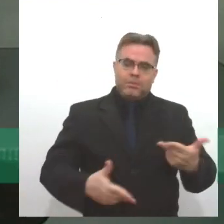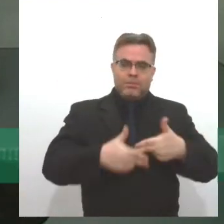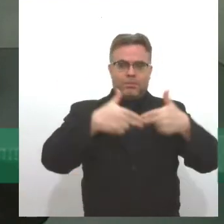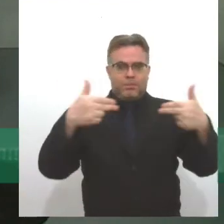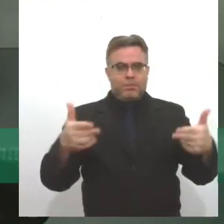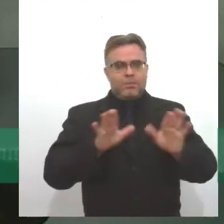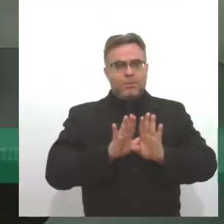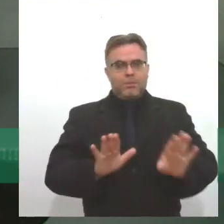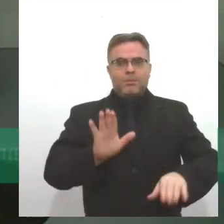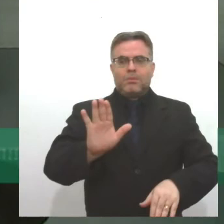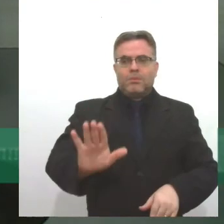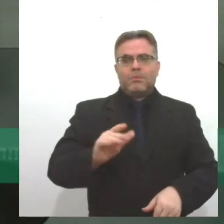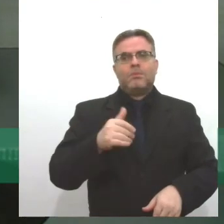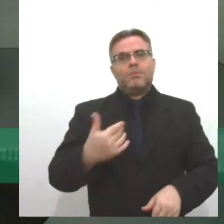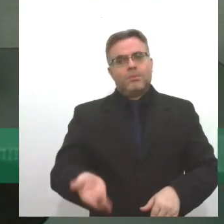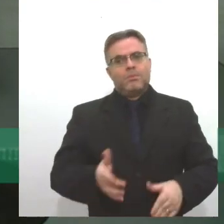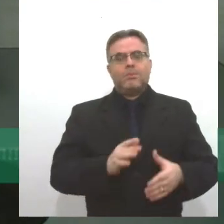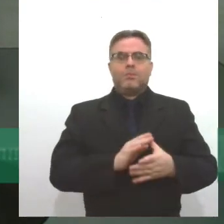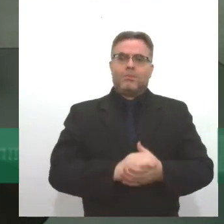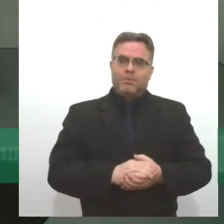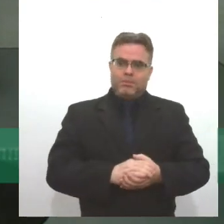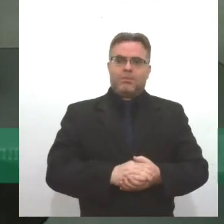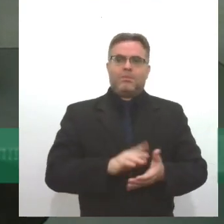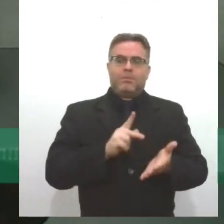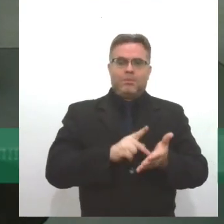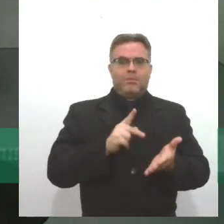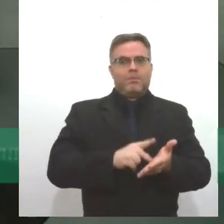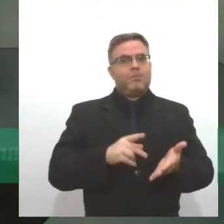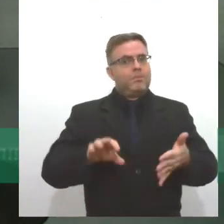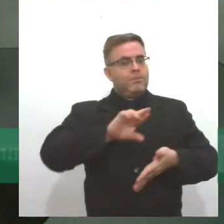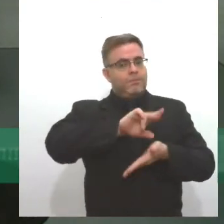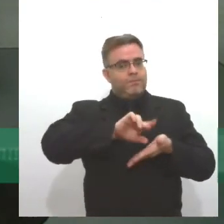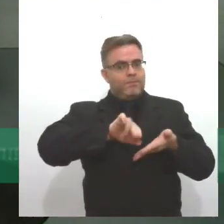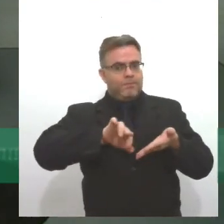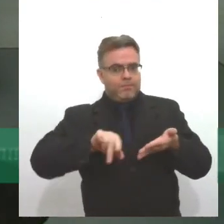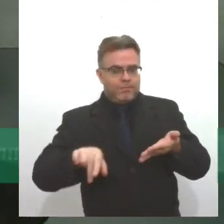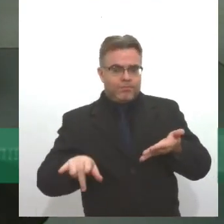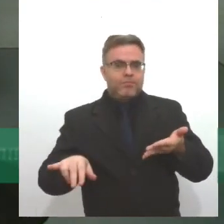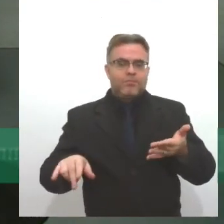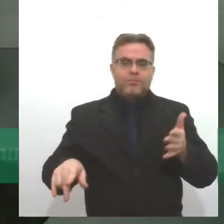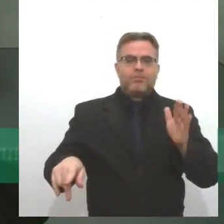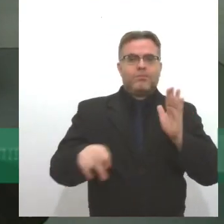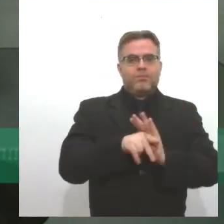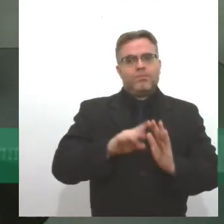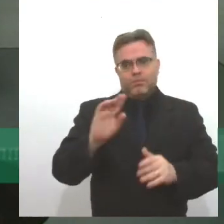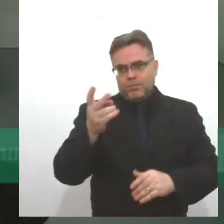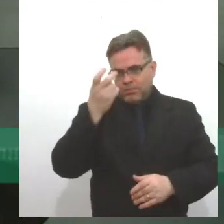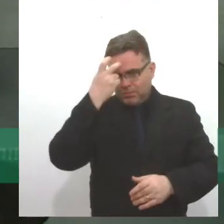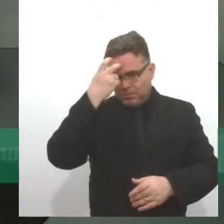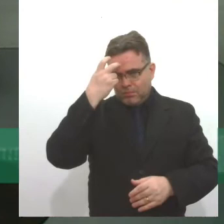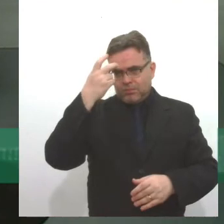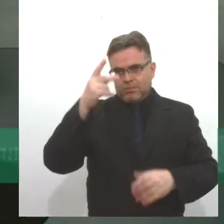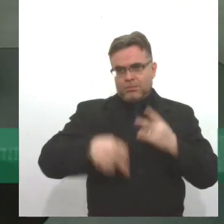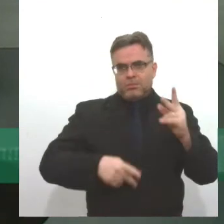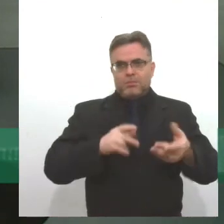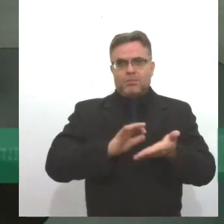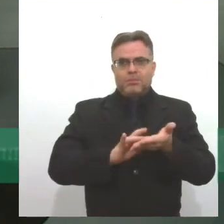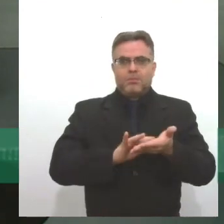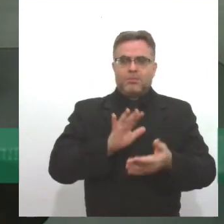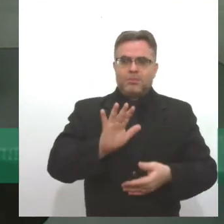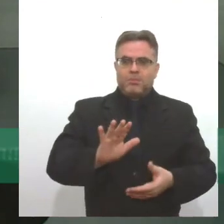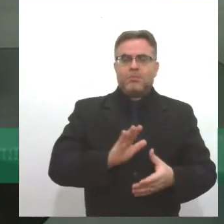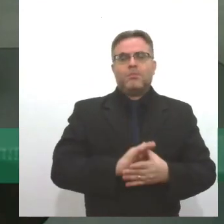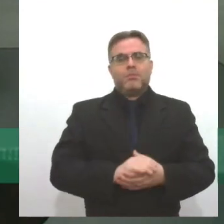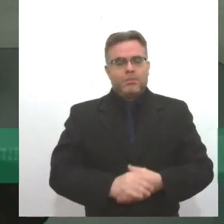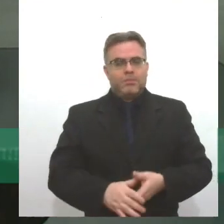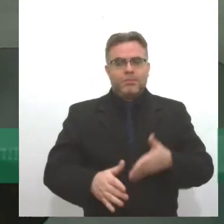falamos em etnias ciganas, a pluralidade também da própria cultura do povo cigano. Deputado, muito